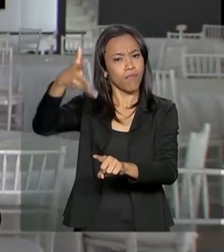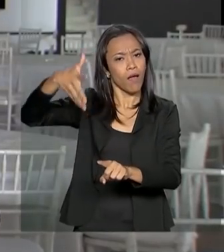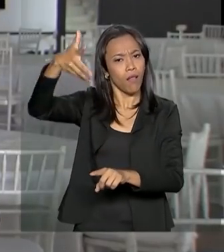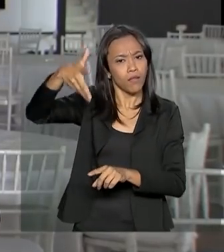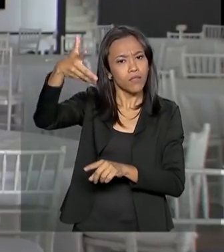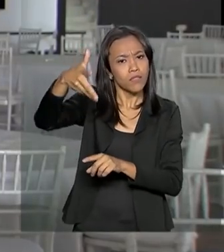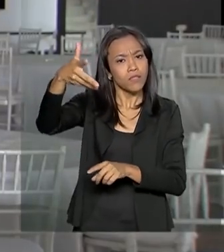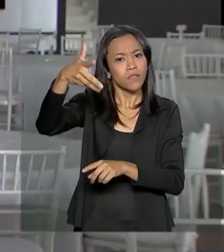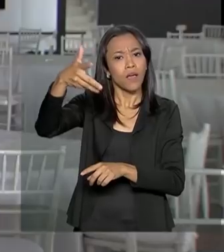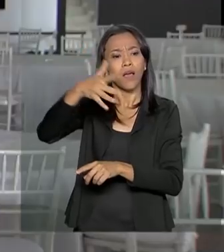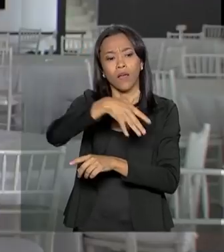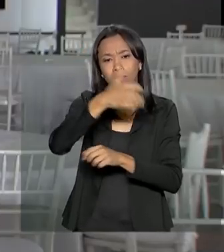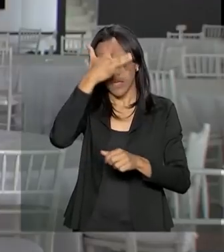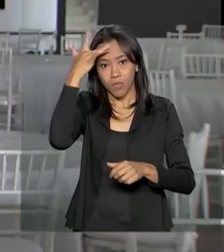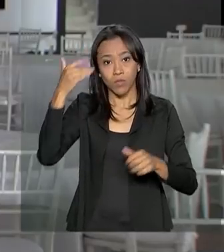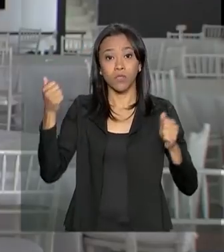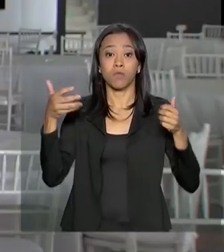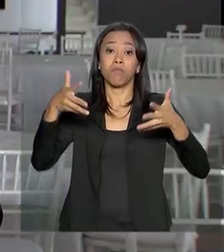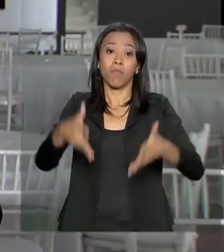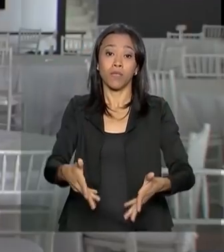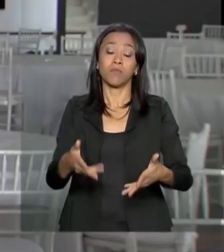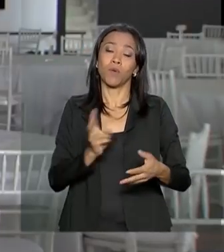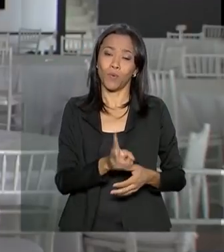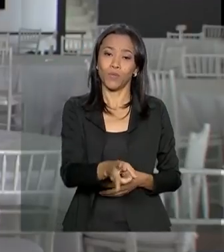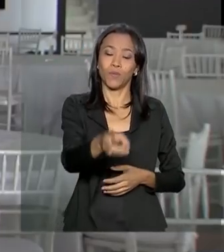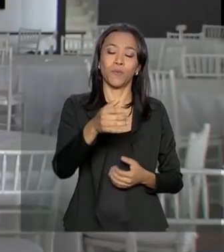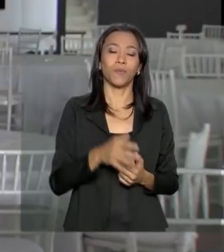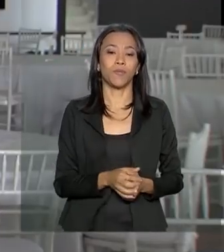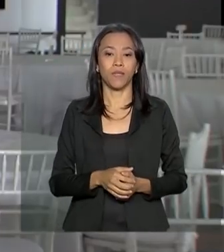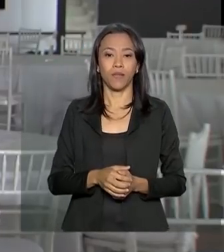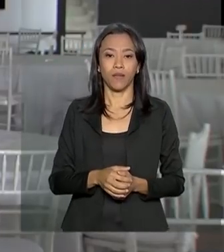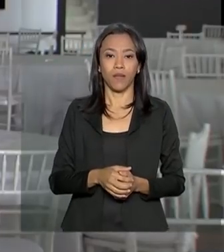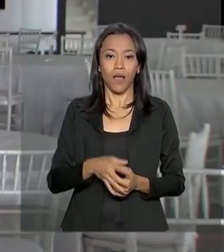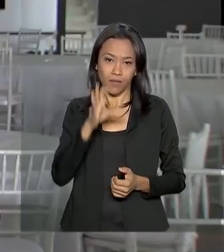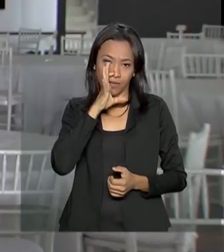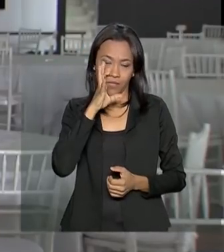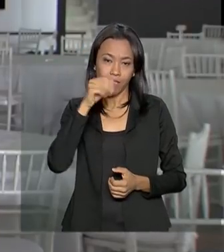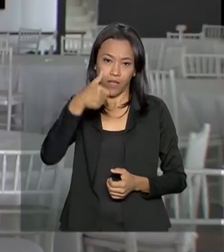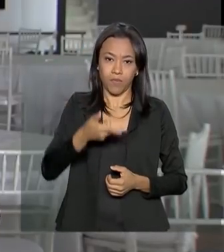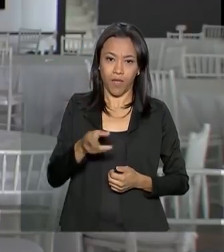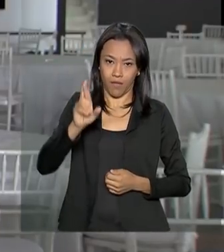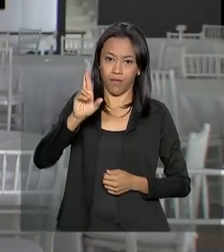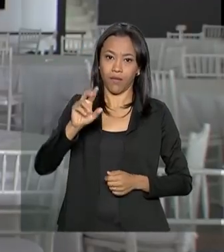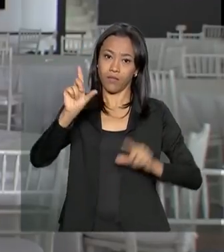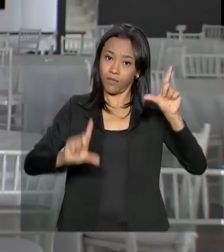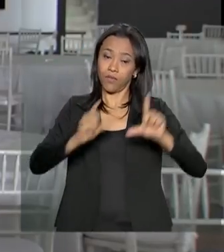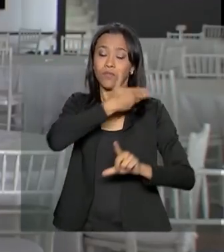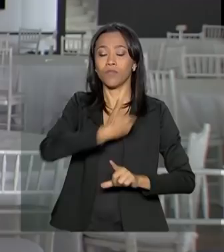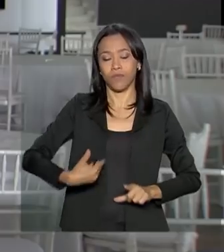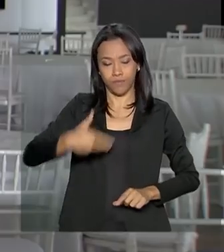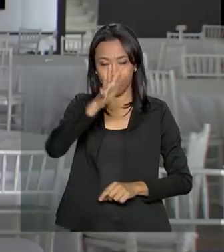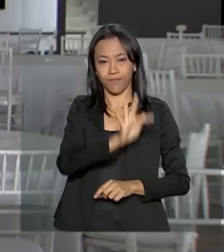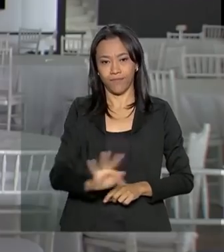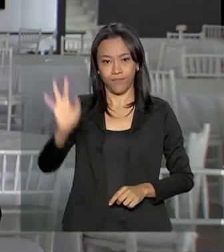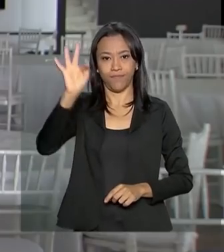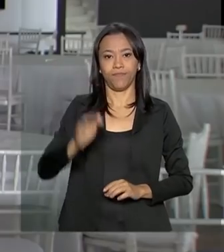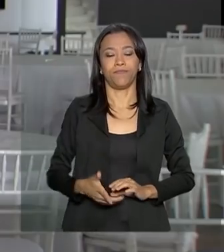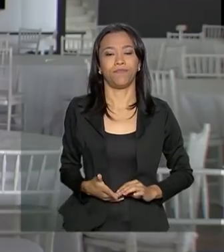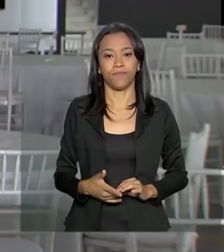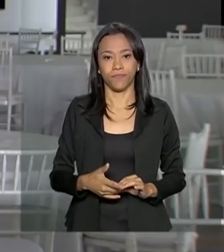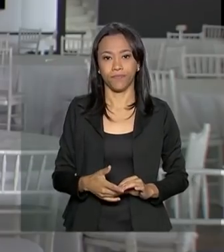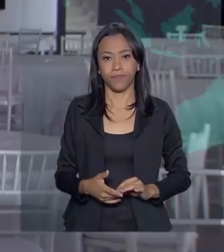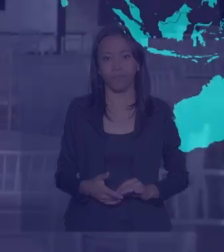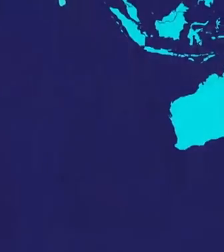a todos os participantes. Continuem a acompanhar a programação da NBR, a TV do Governo Federal.